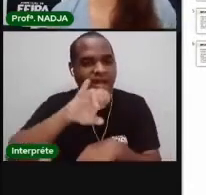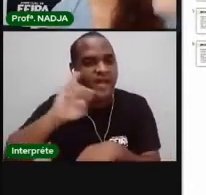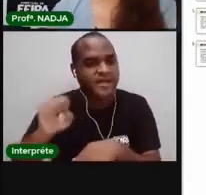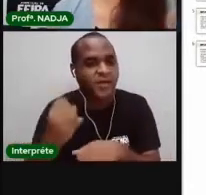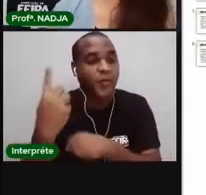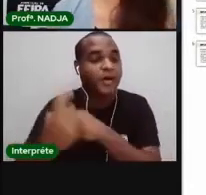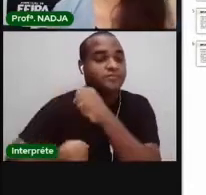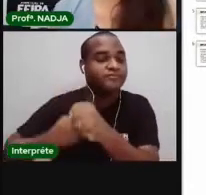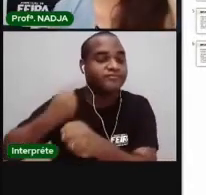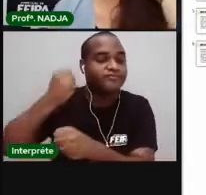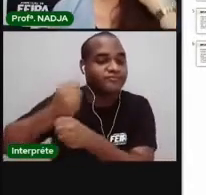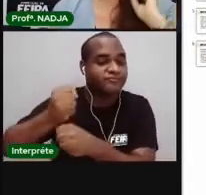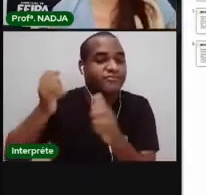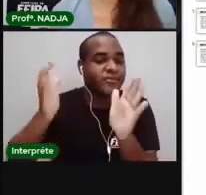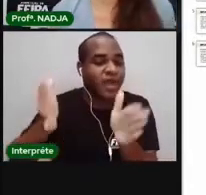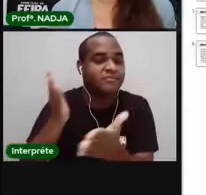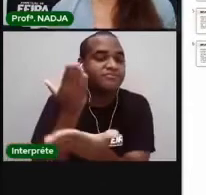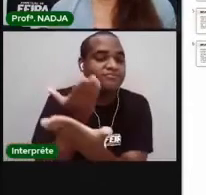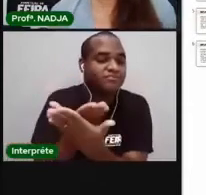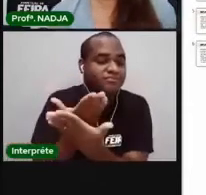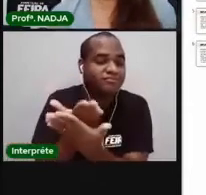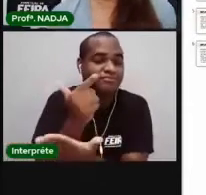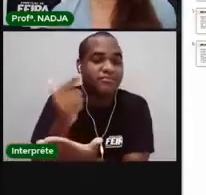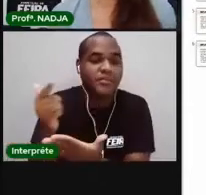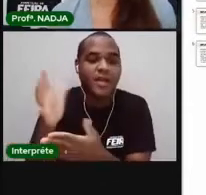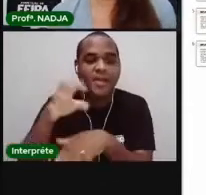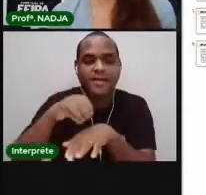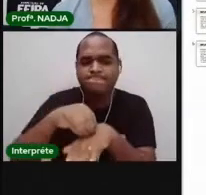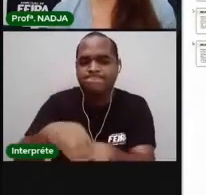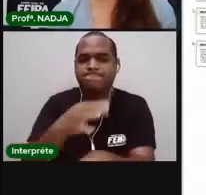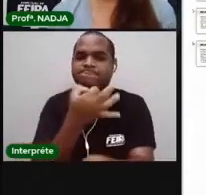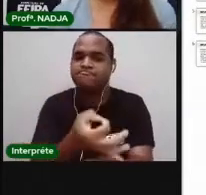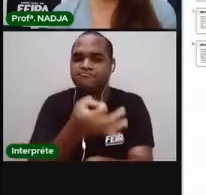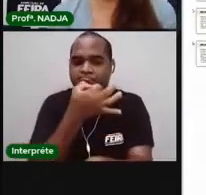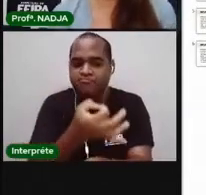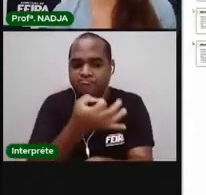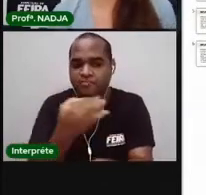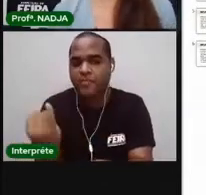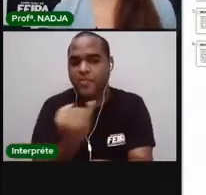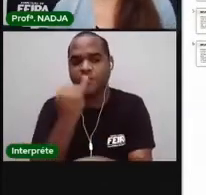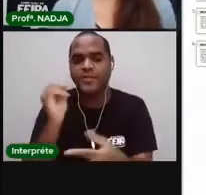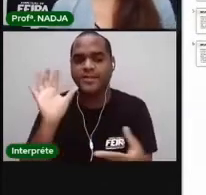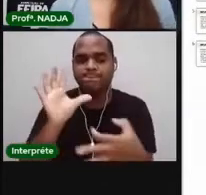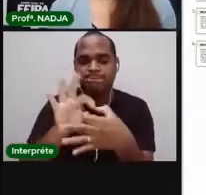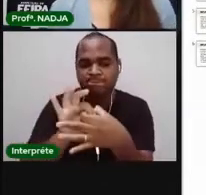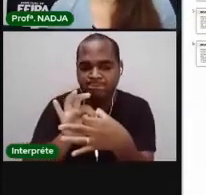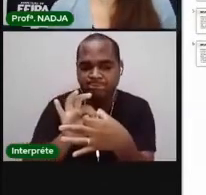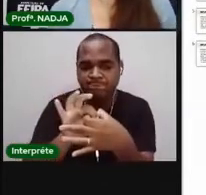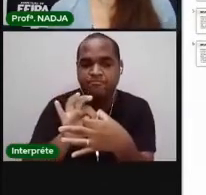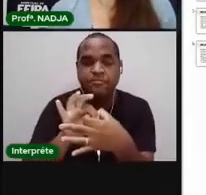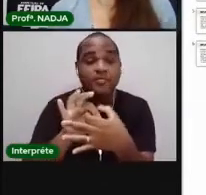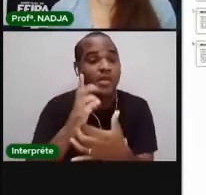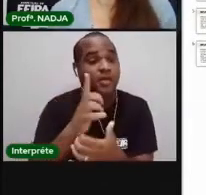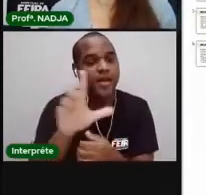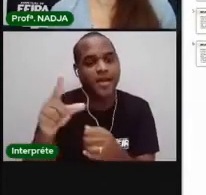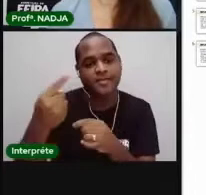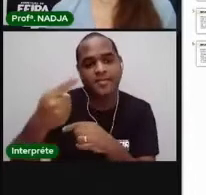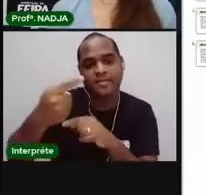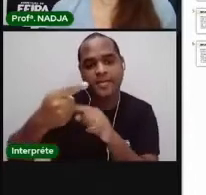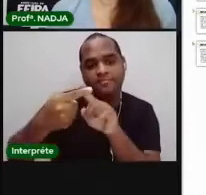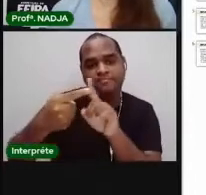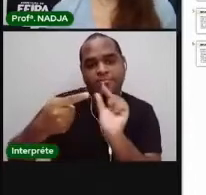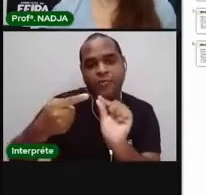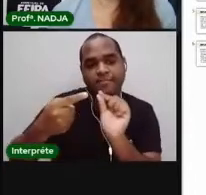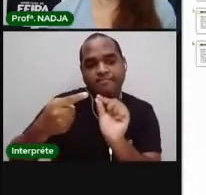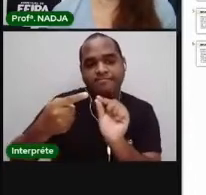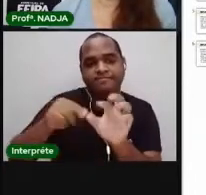um ano que estamos sem estudar, mas agora eu trago algumas dicas para a gente poder se manter conectados. A primeira dica de estudo